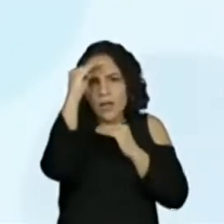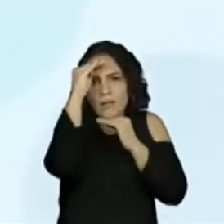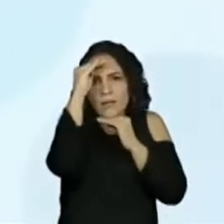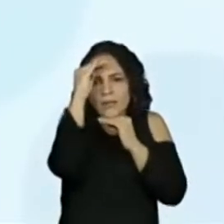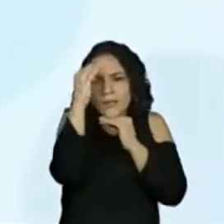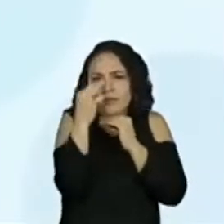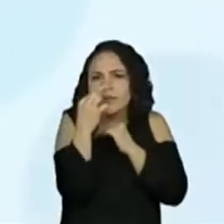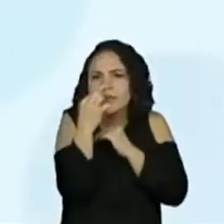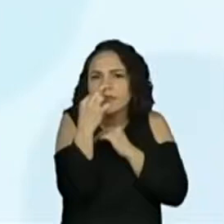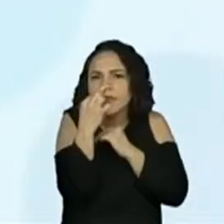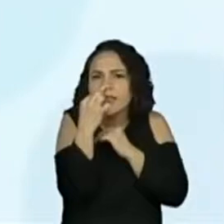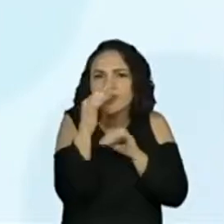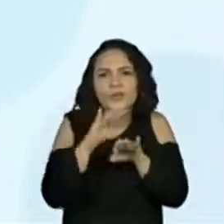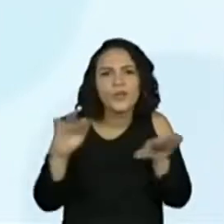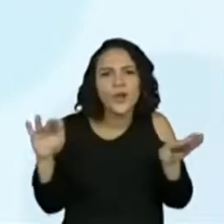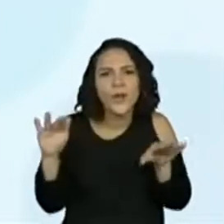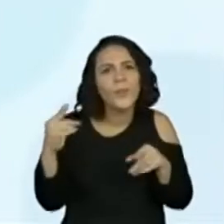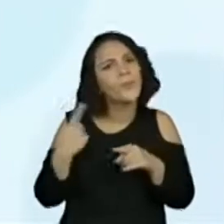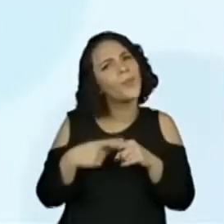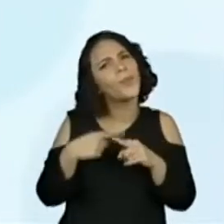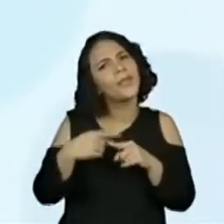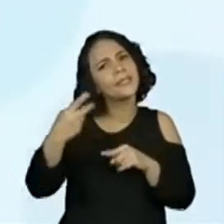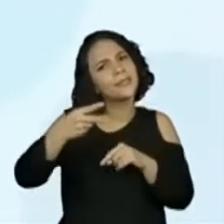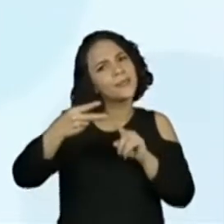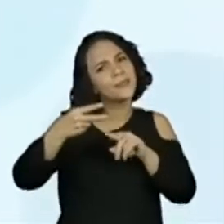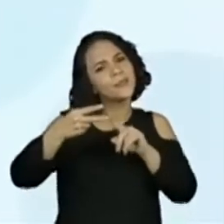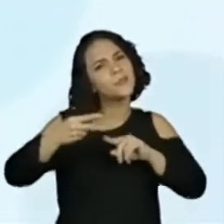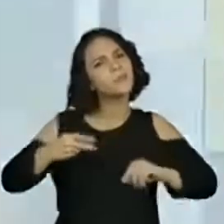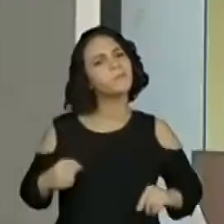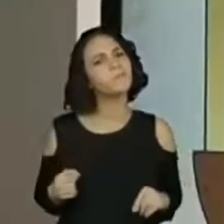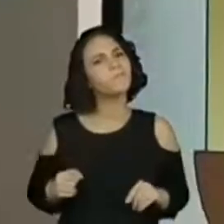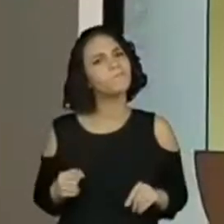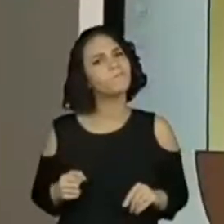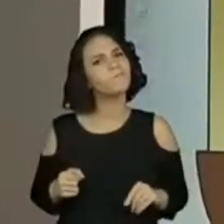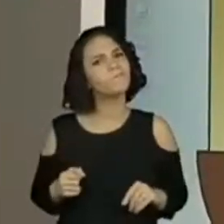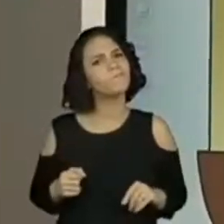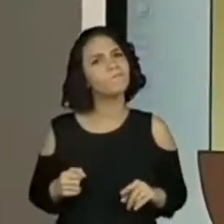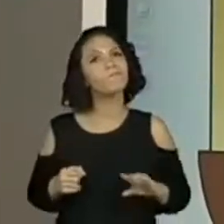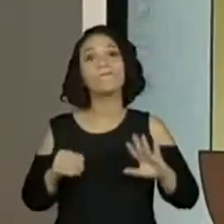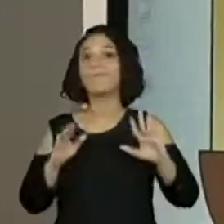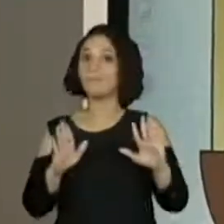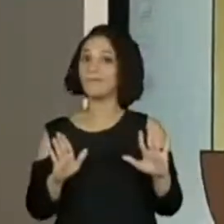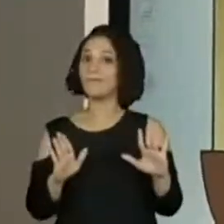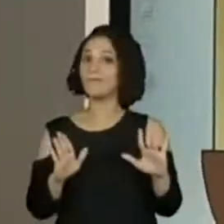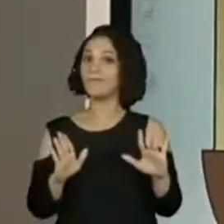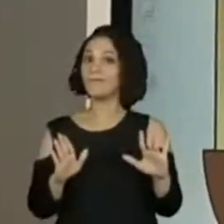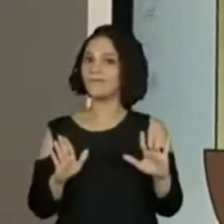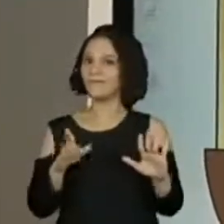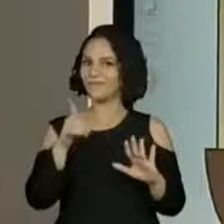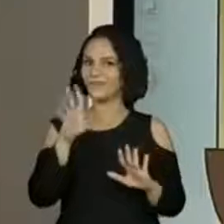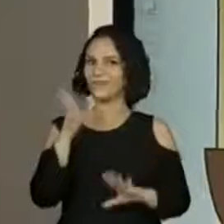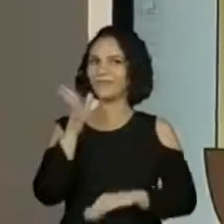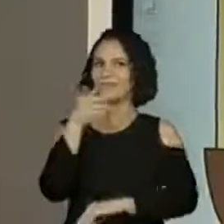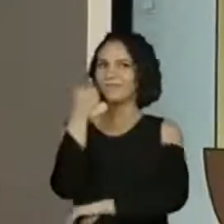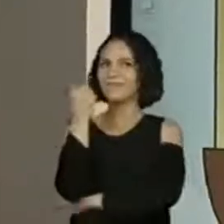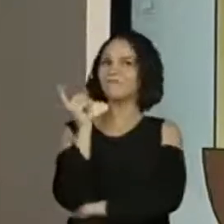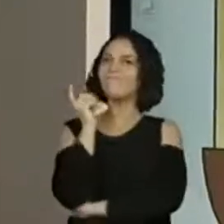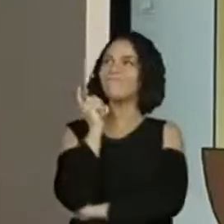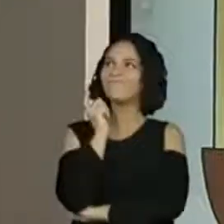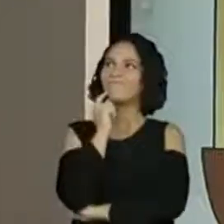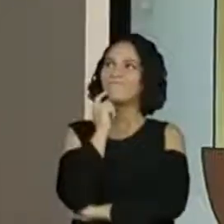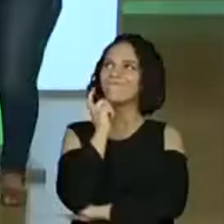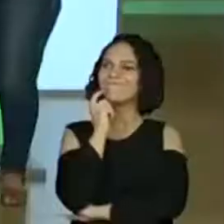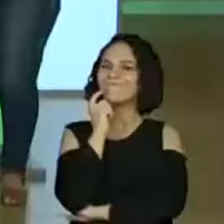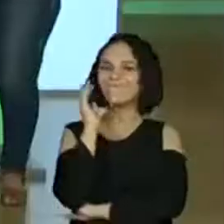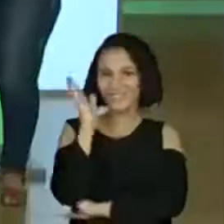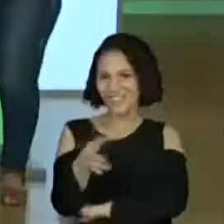dele. Por quê? Por que será, professora Viviane? Sinto que eles já estão pensando, ó, coloquei vocês para